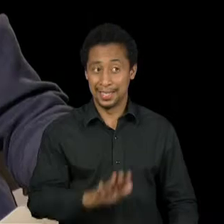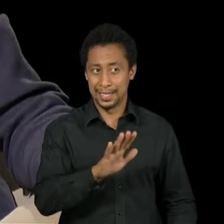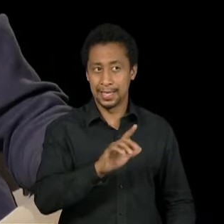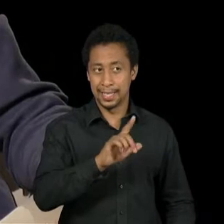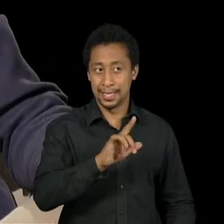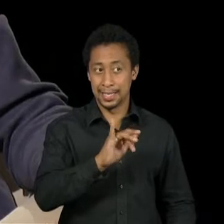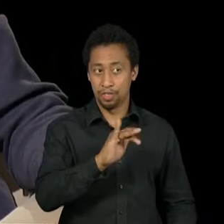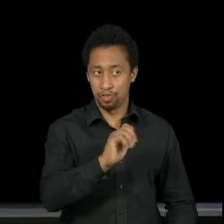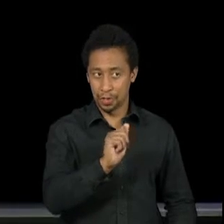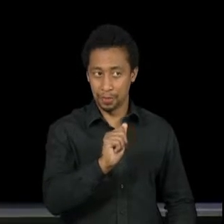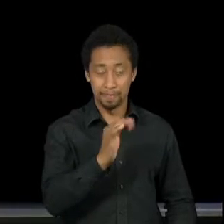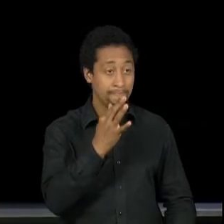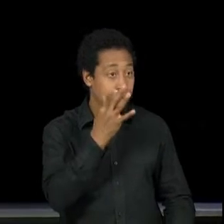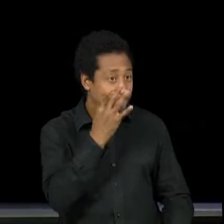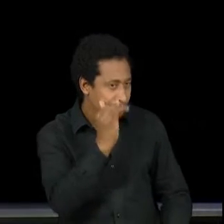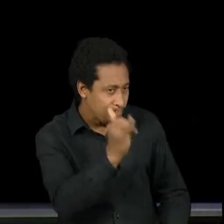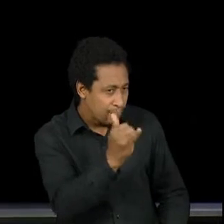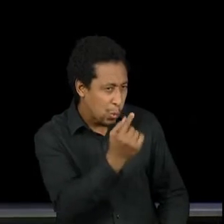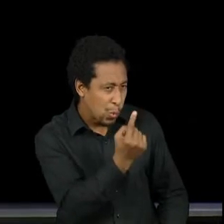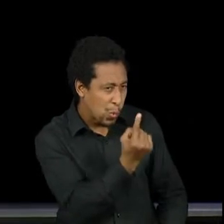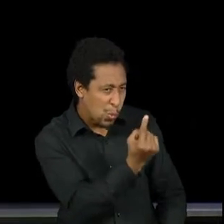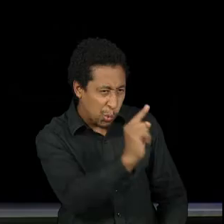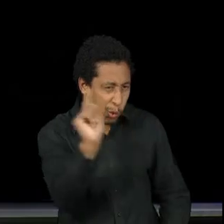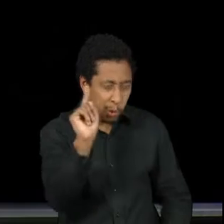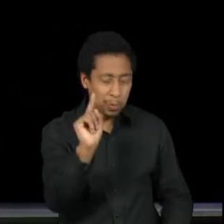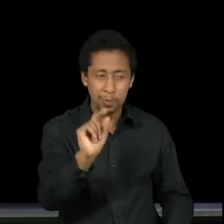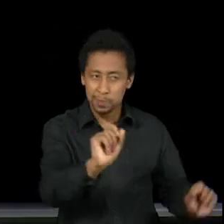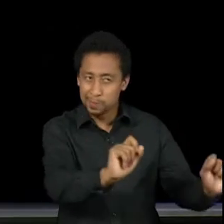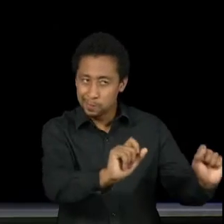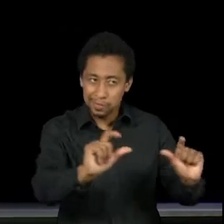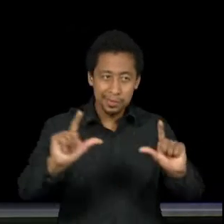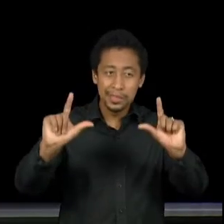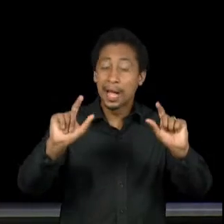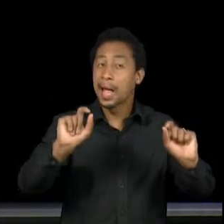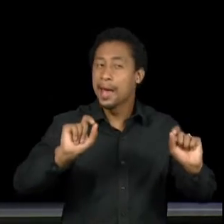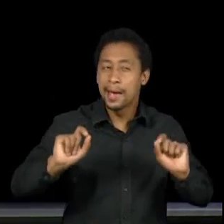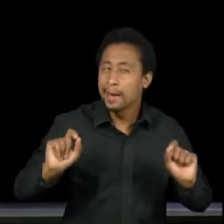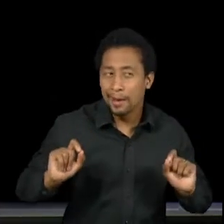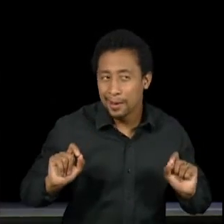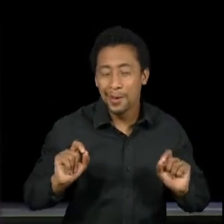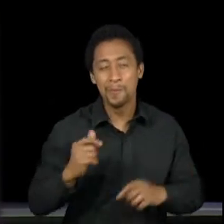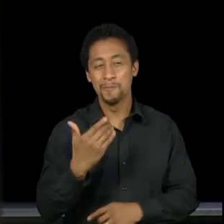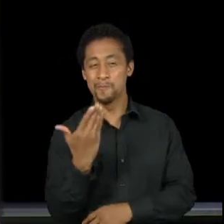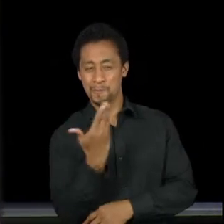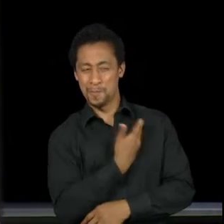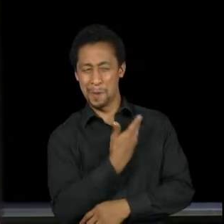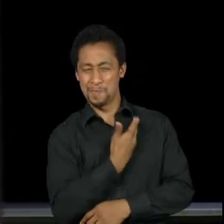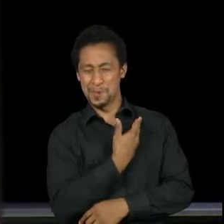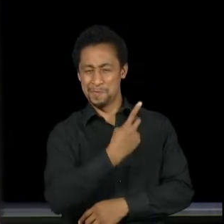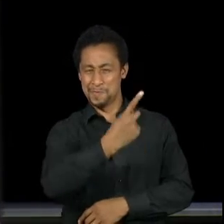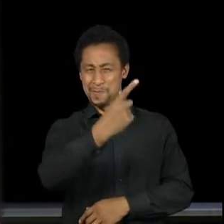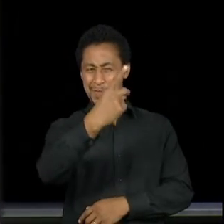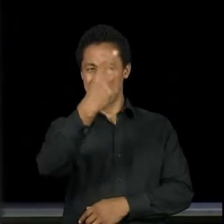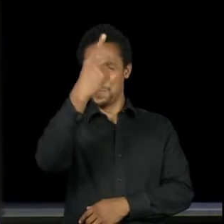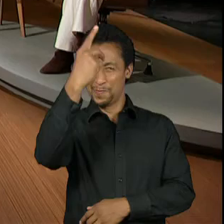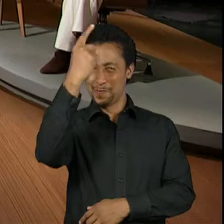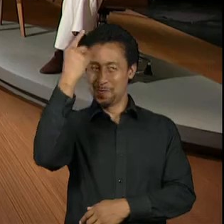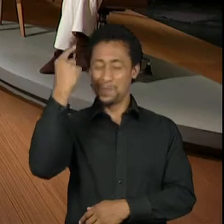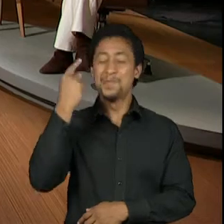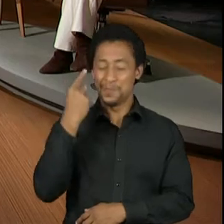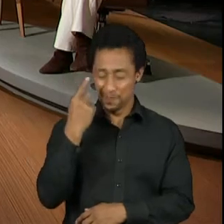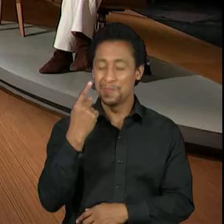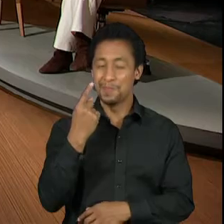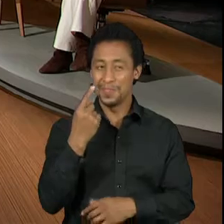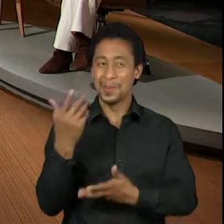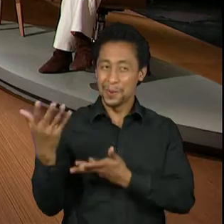depoimento, nós reservamos para você o de um mestre. De um amigo desde a sua juventude. São aquelas